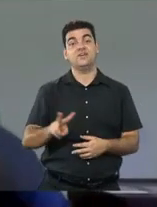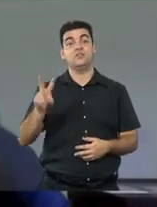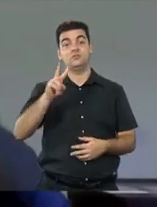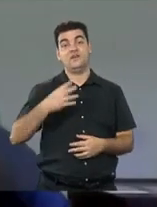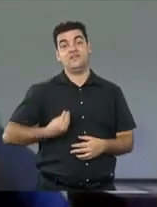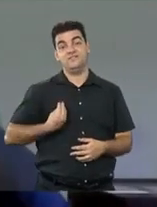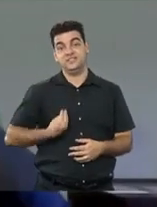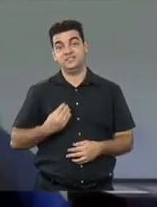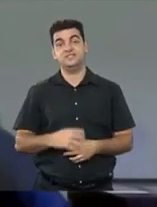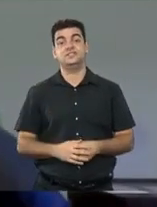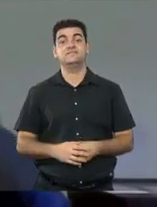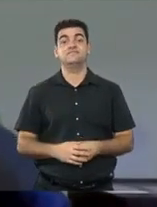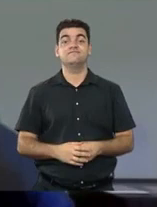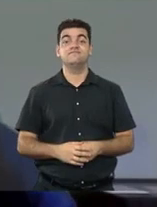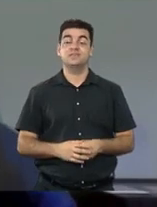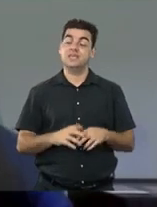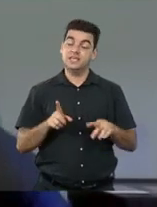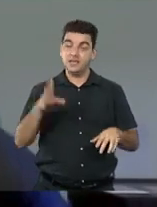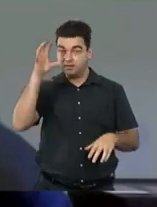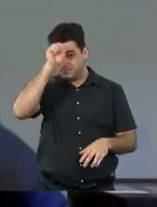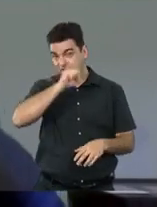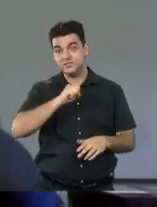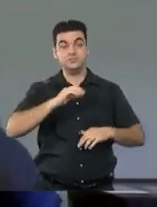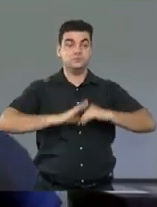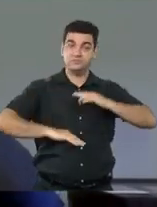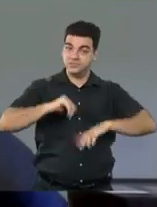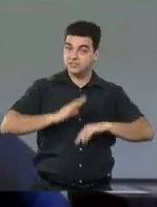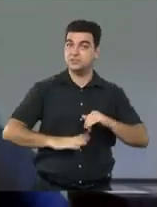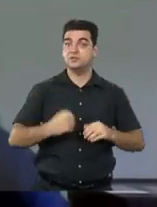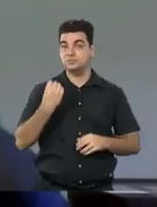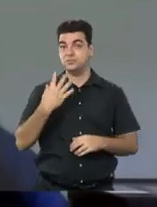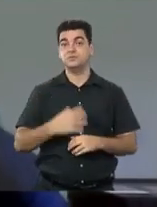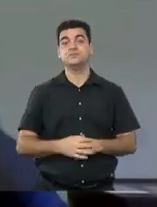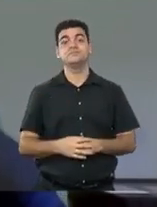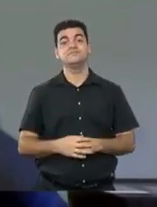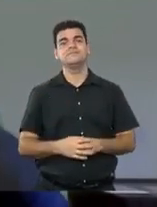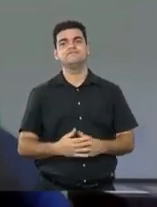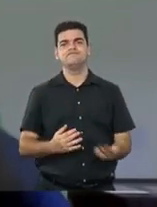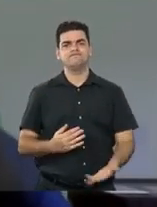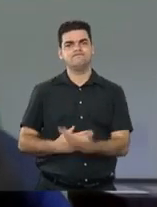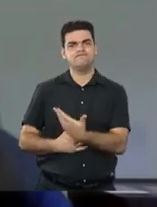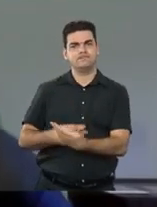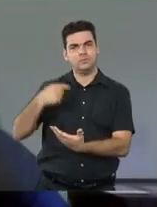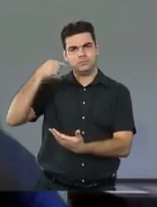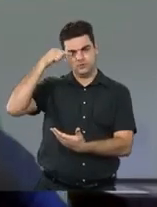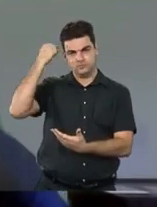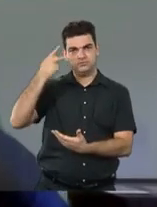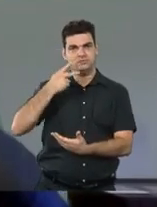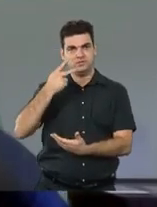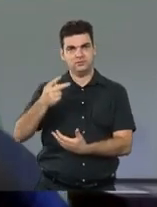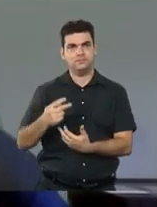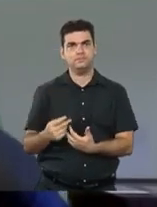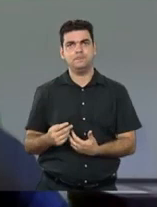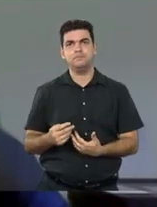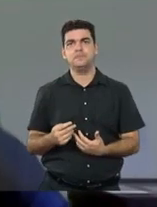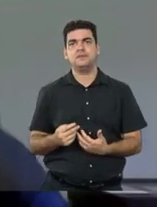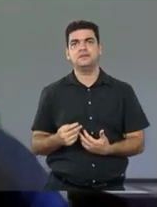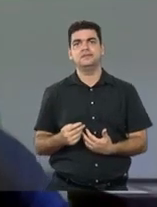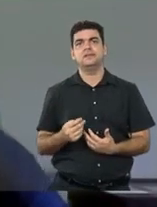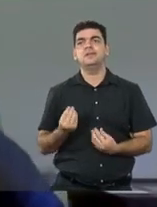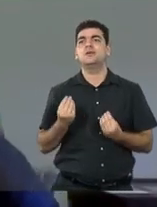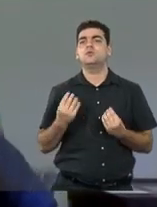a minha questão profissional também. Eu não sei, falando do ministro Luiz Barroso, né? Falando que eu